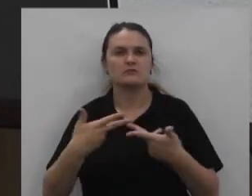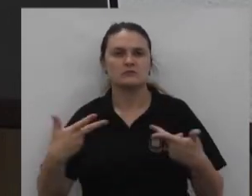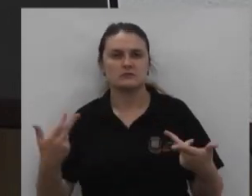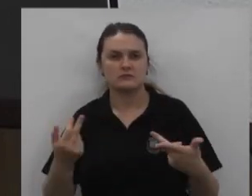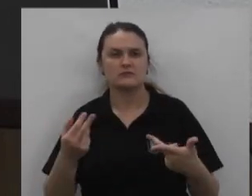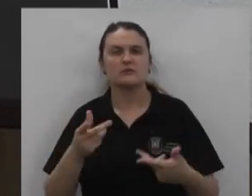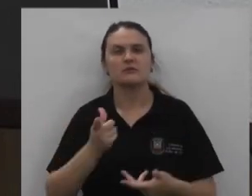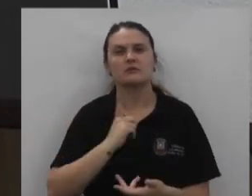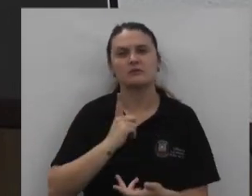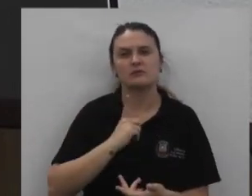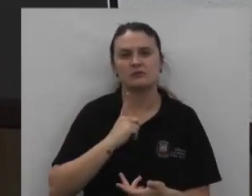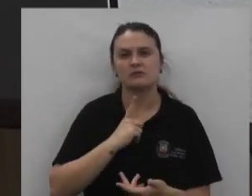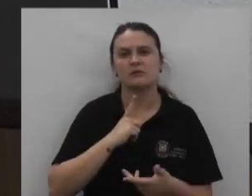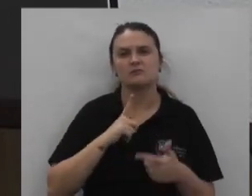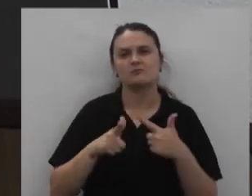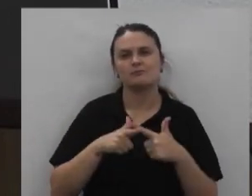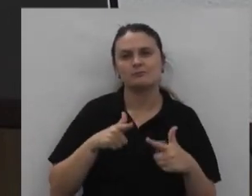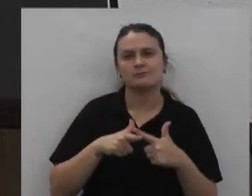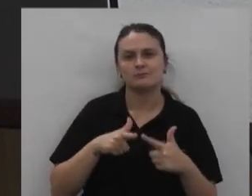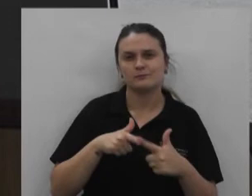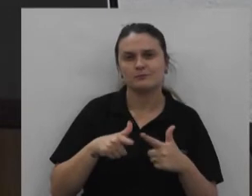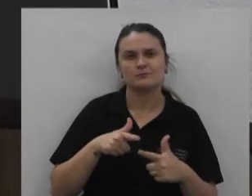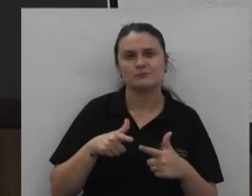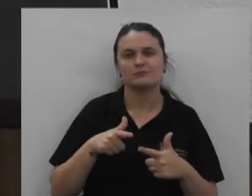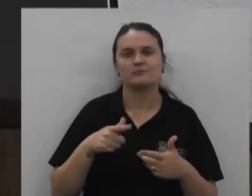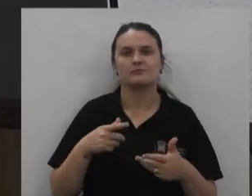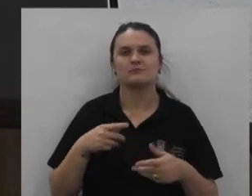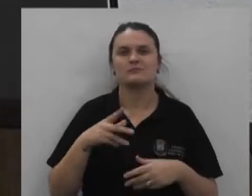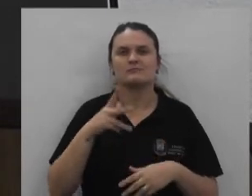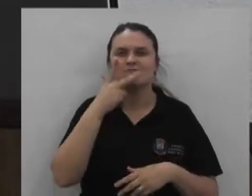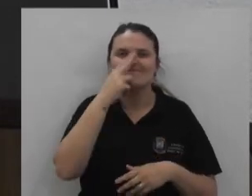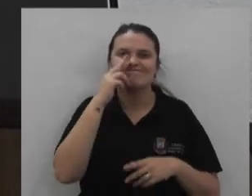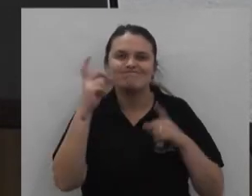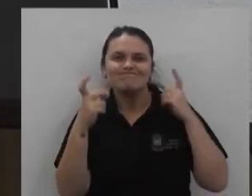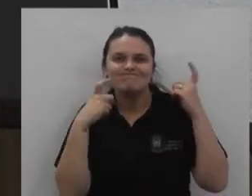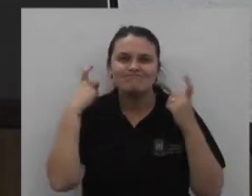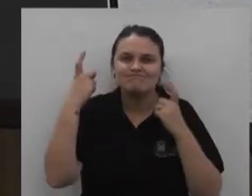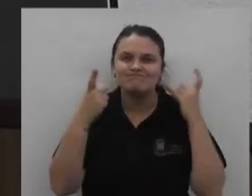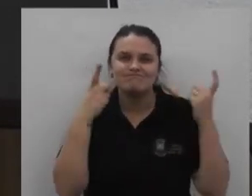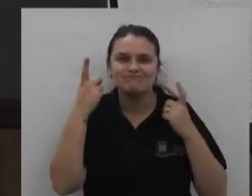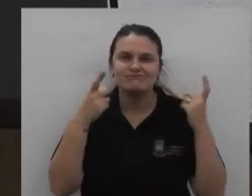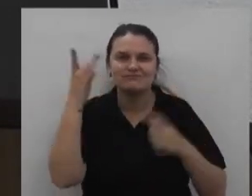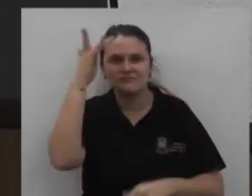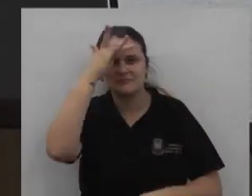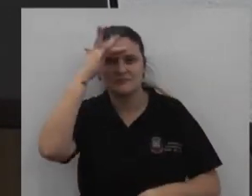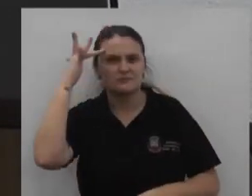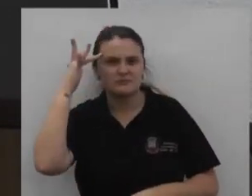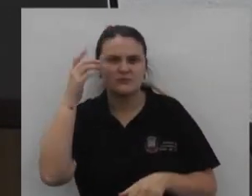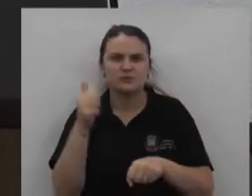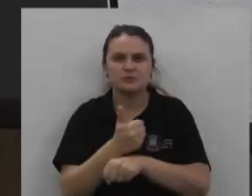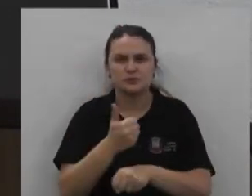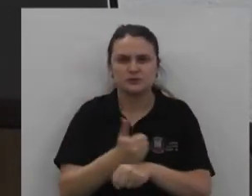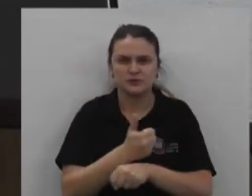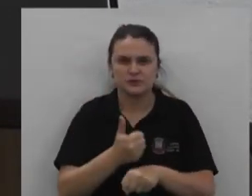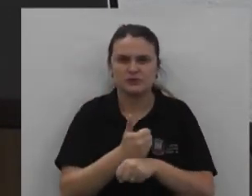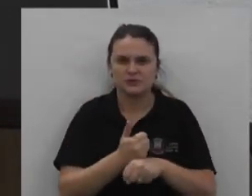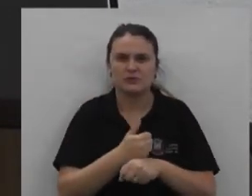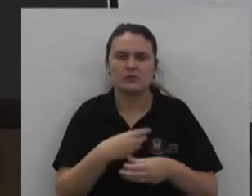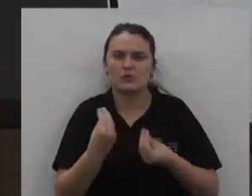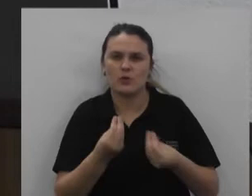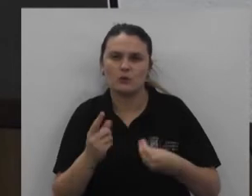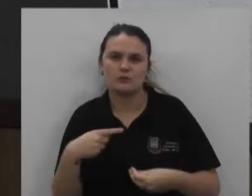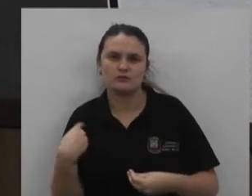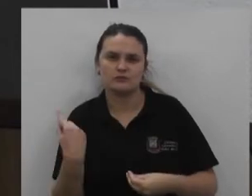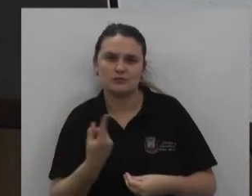Que estão Extremamente Preocupando Tanto As pessoas Profissionais Dessa área